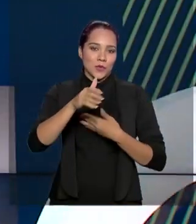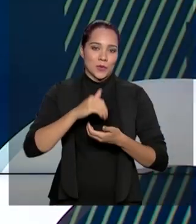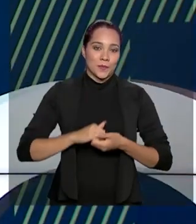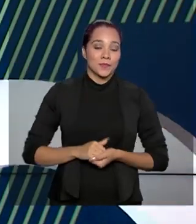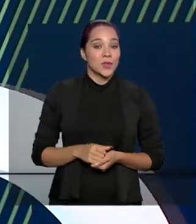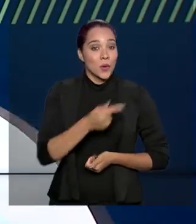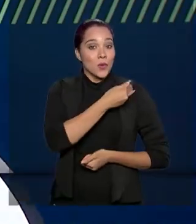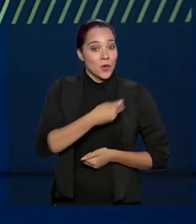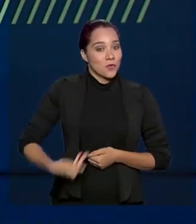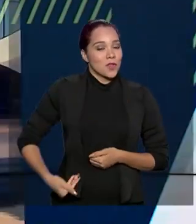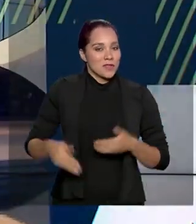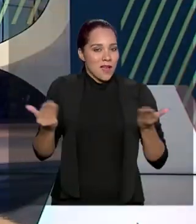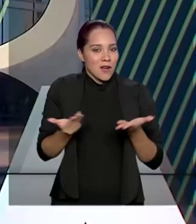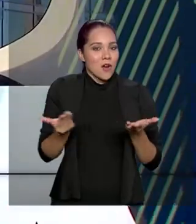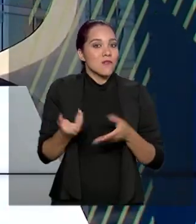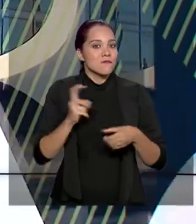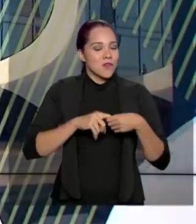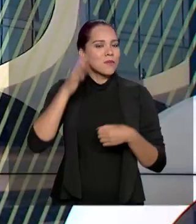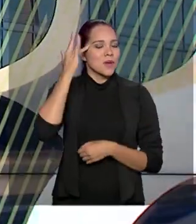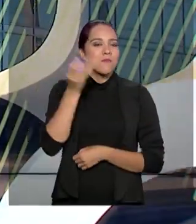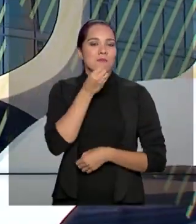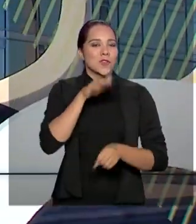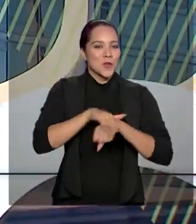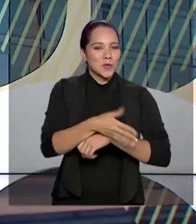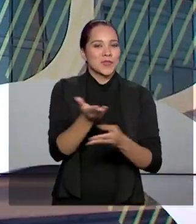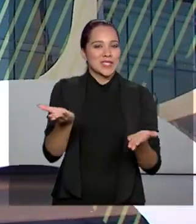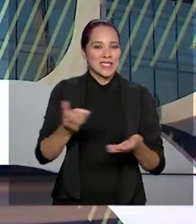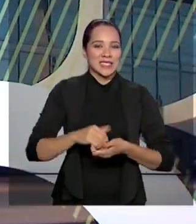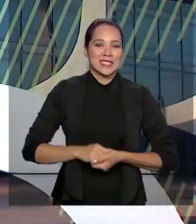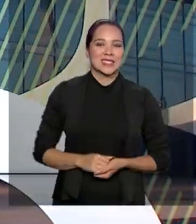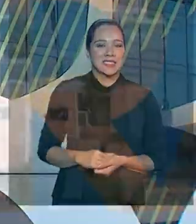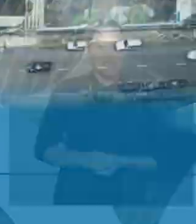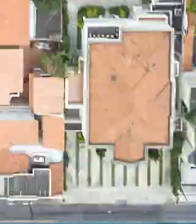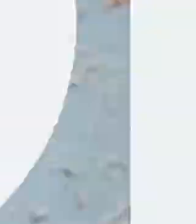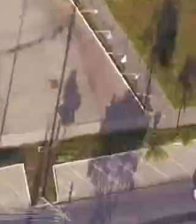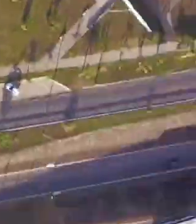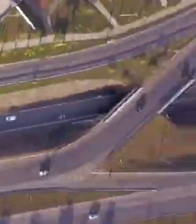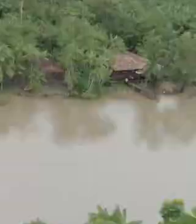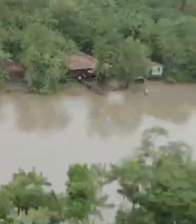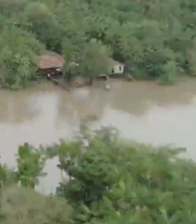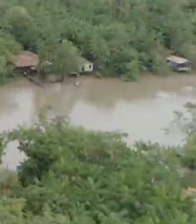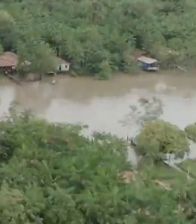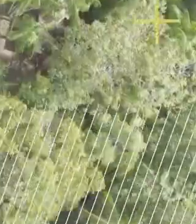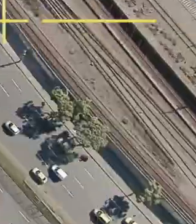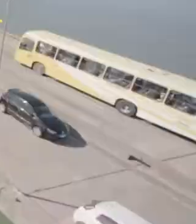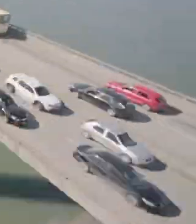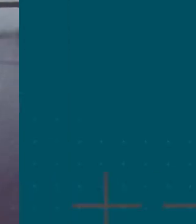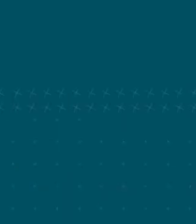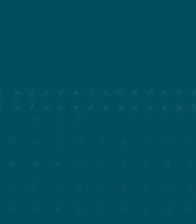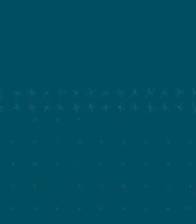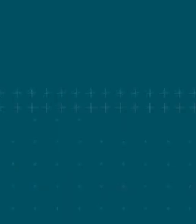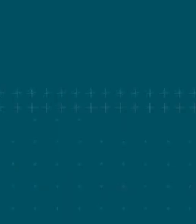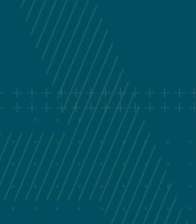O governo agora volta amanhã. Uma boa noite para você. O governo agora volta